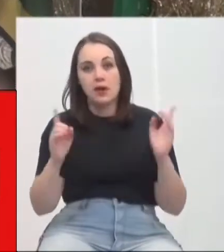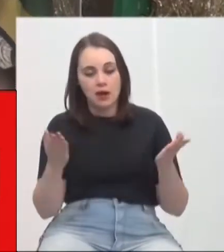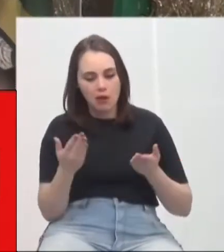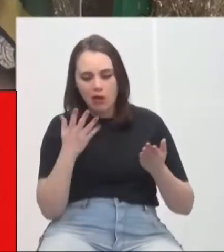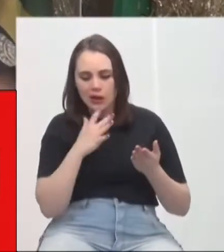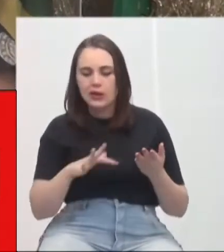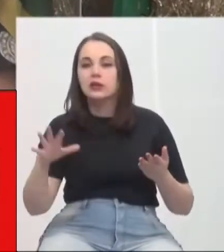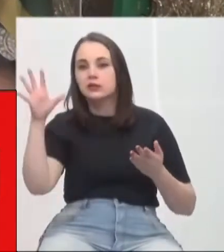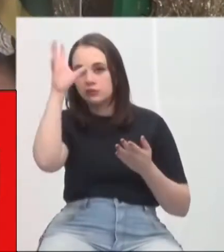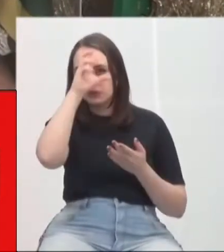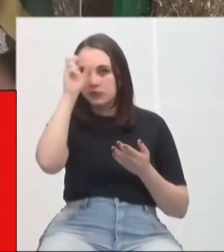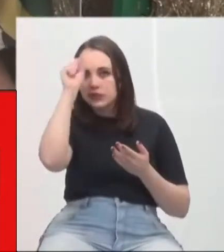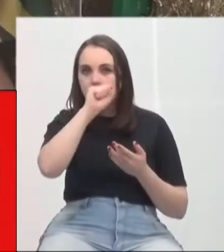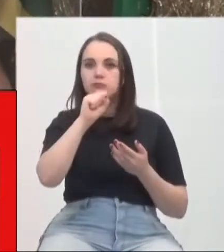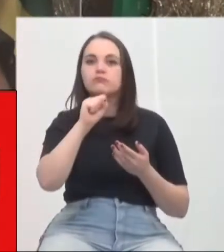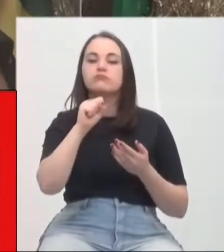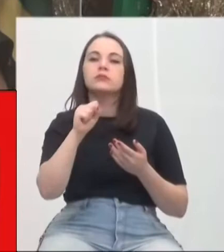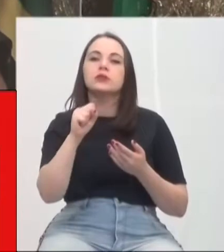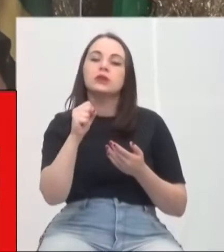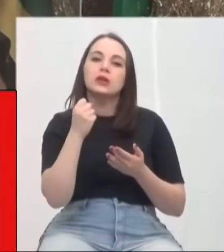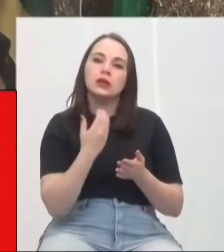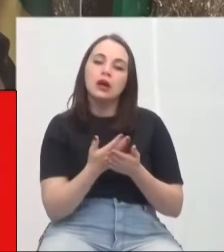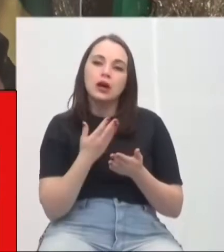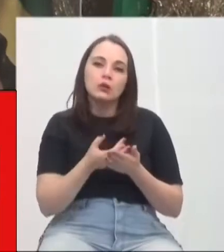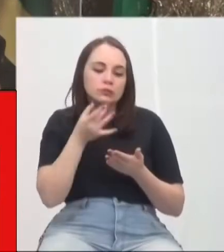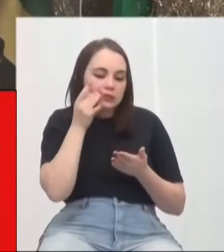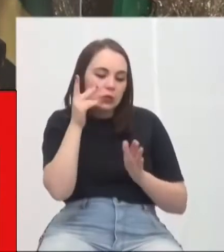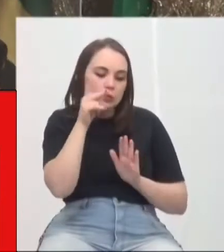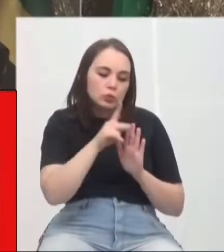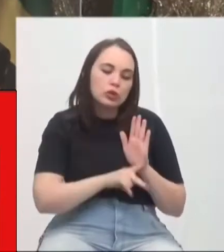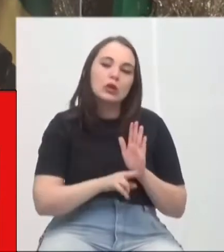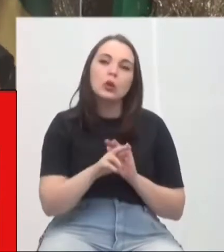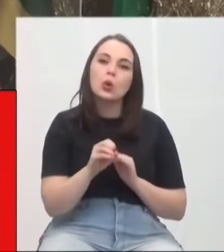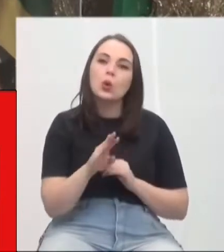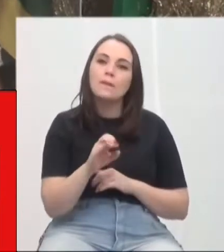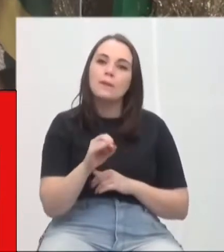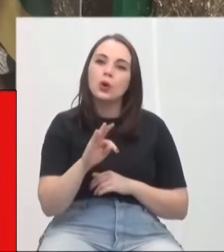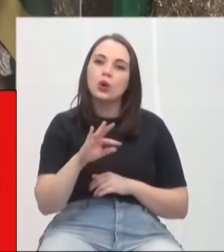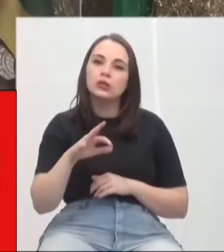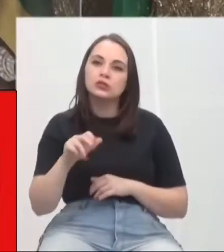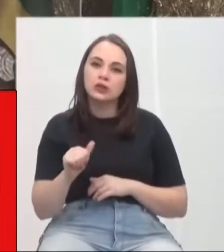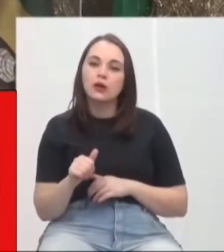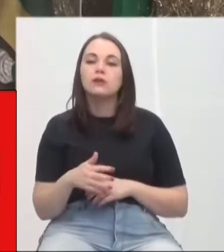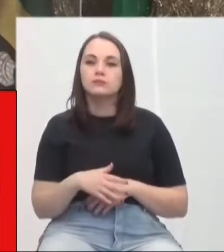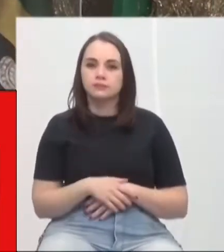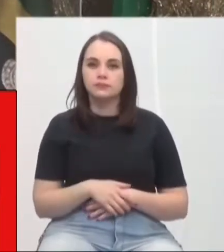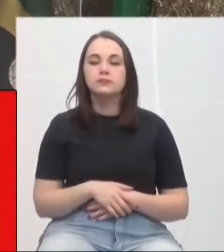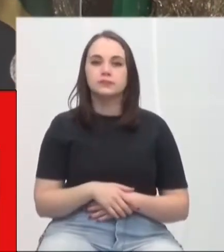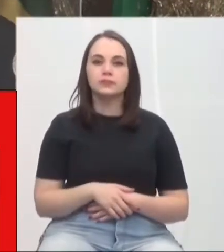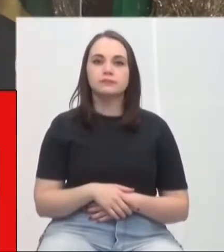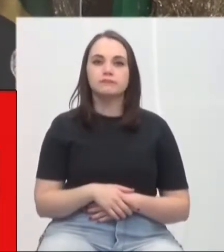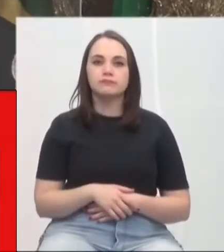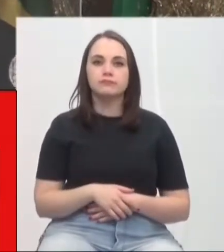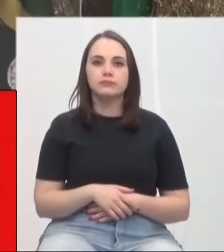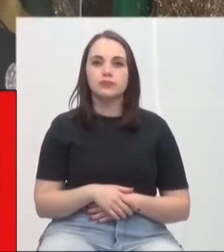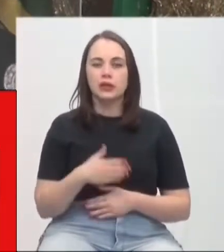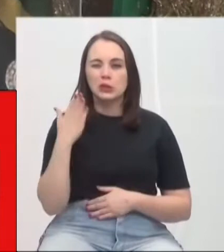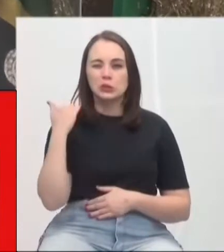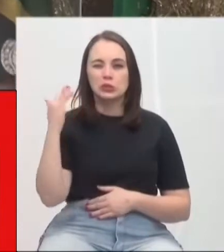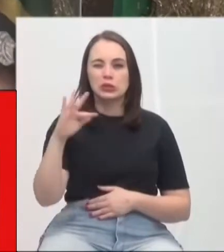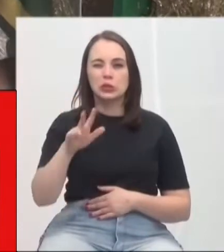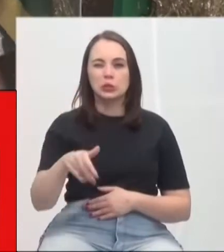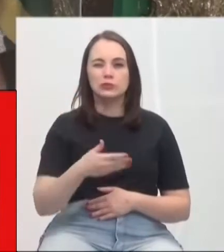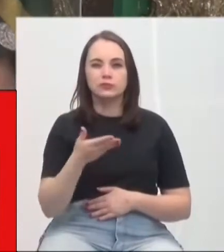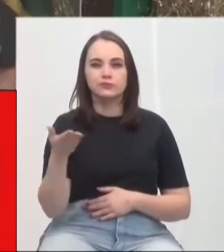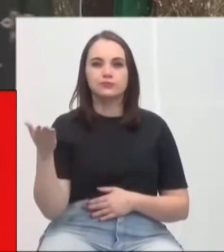os nossos alunos, vão retomar a esse grande projeto, que são as aulas de robótica. Então, sucesso a eles.